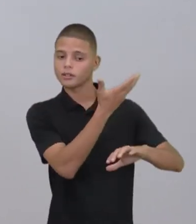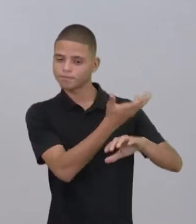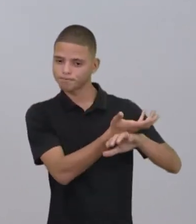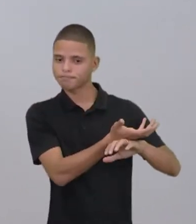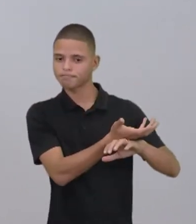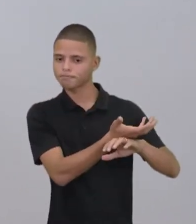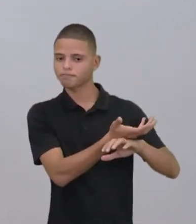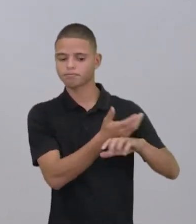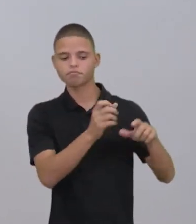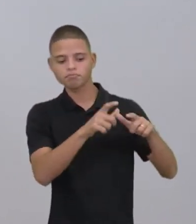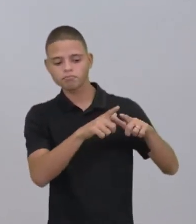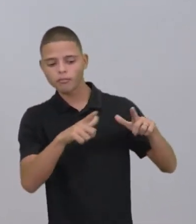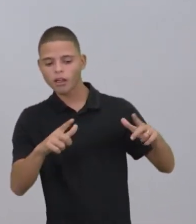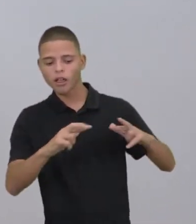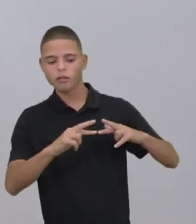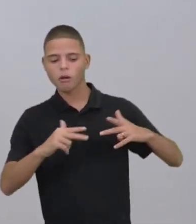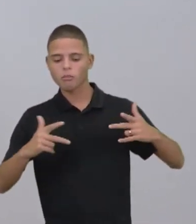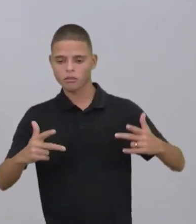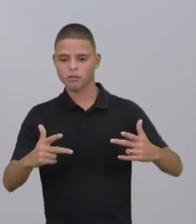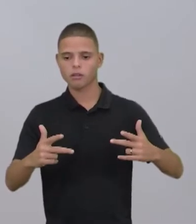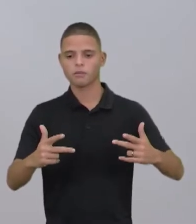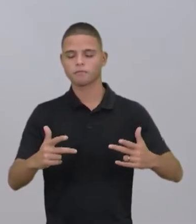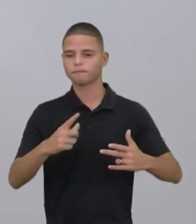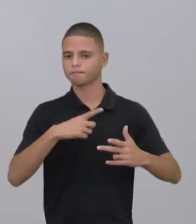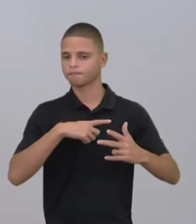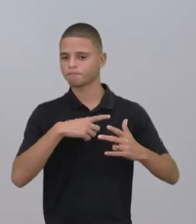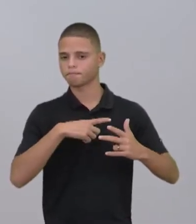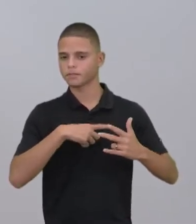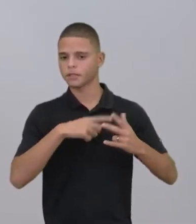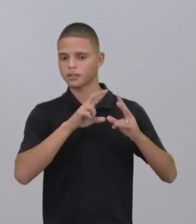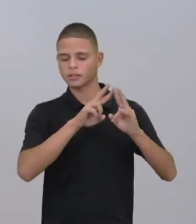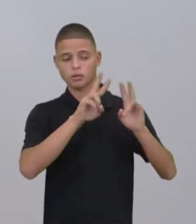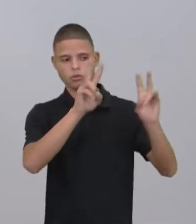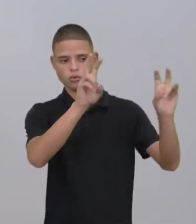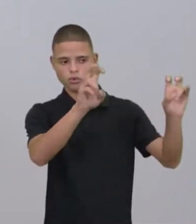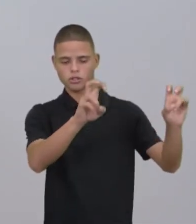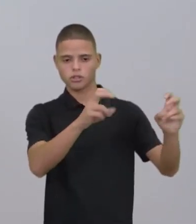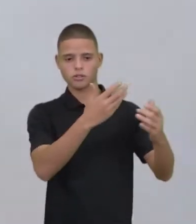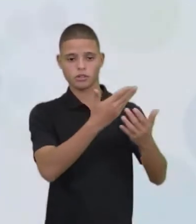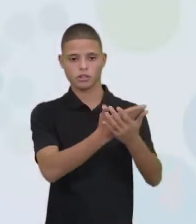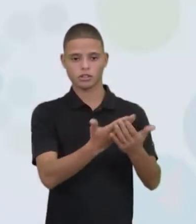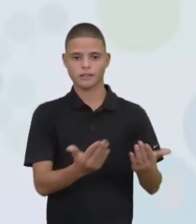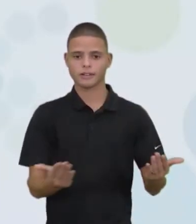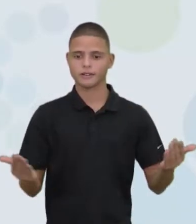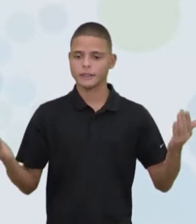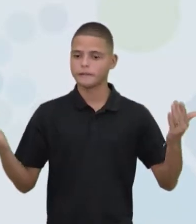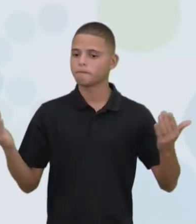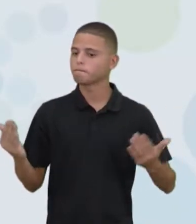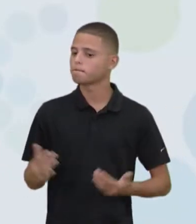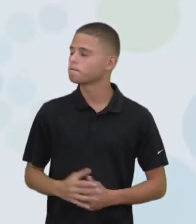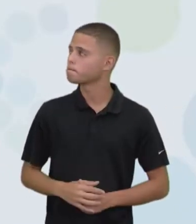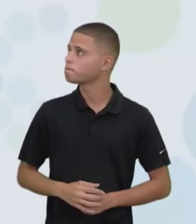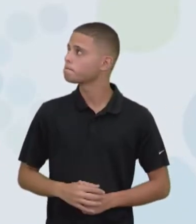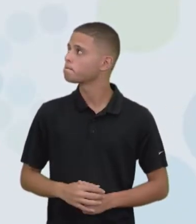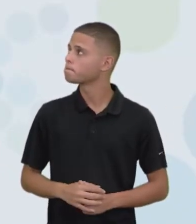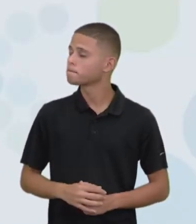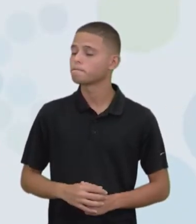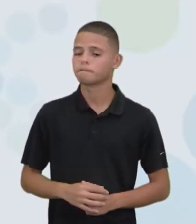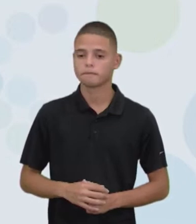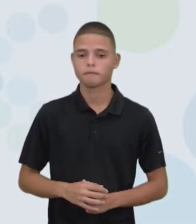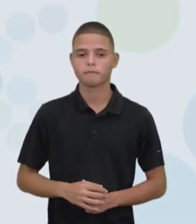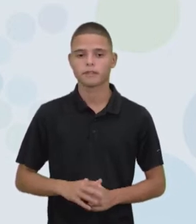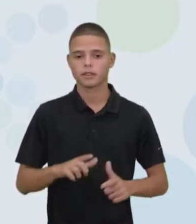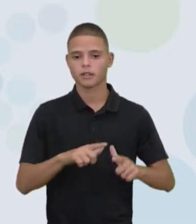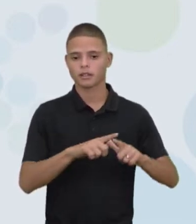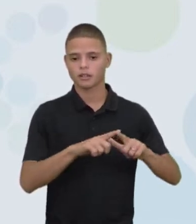do solo à célula. Vai aparecer aí na tela o título da nossa aula de hoje. Então, está aí, olha só, do